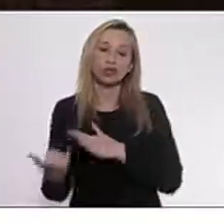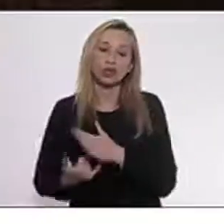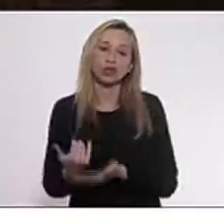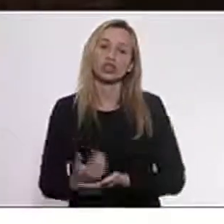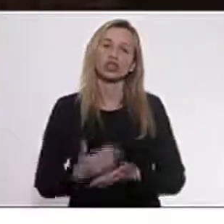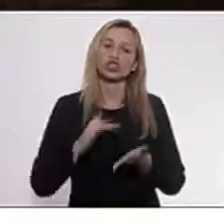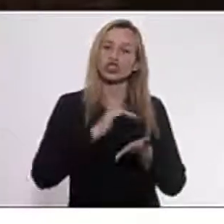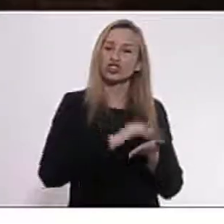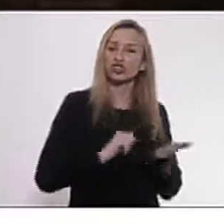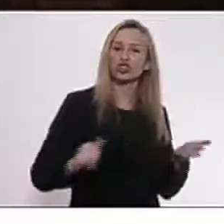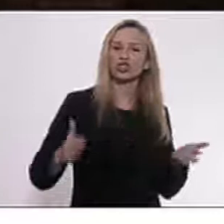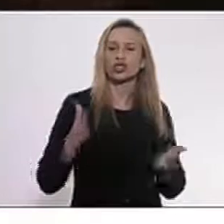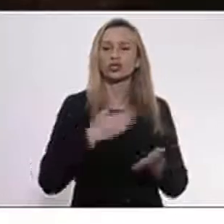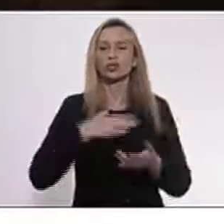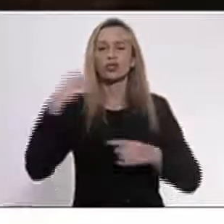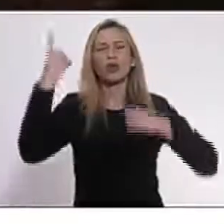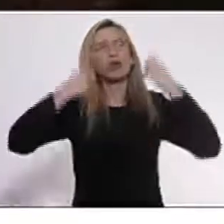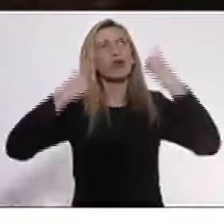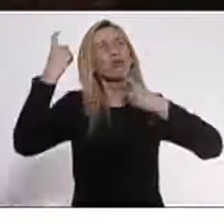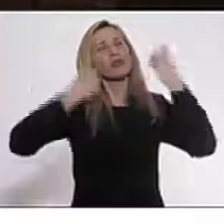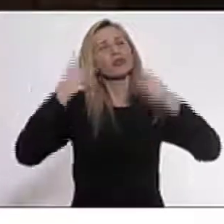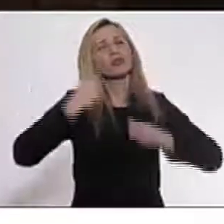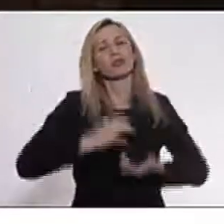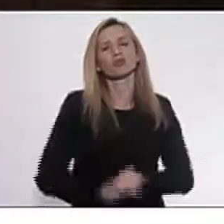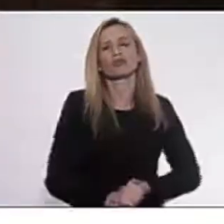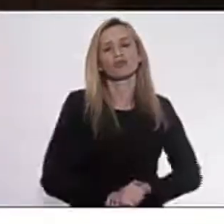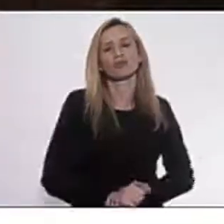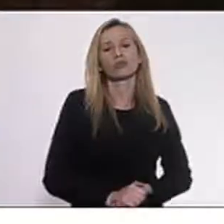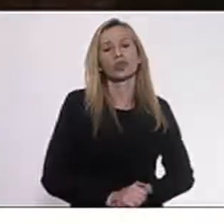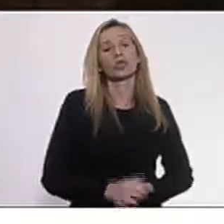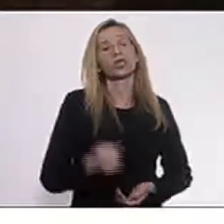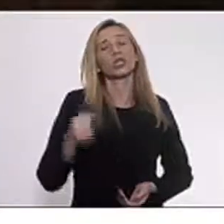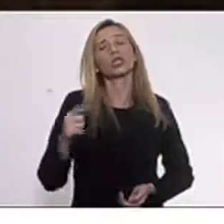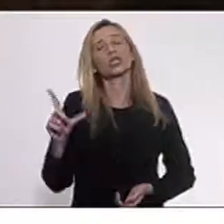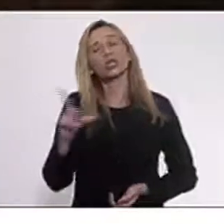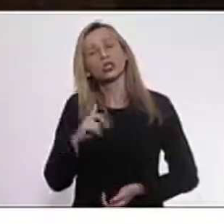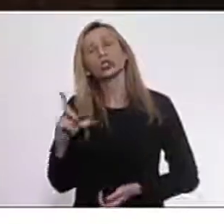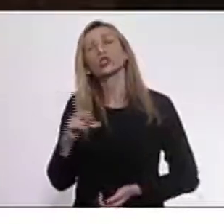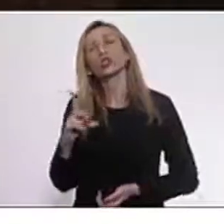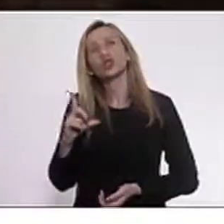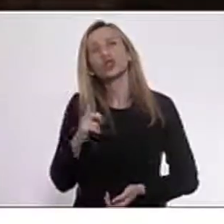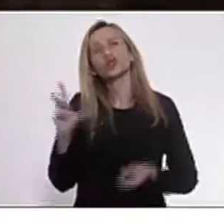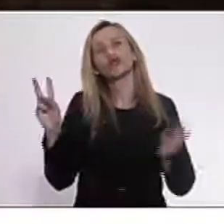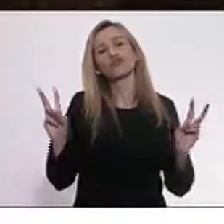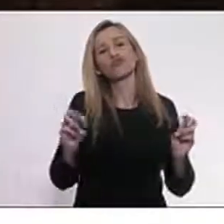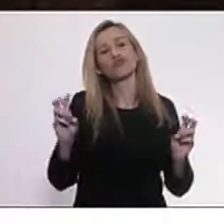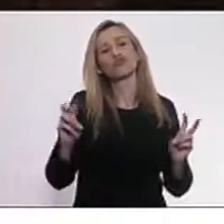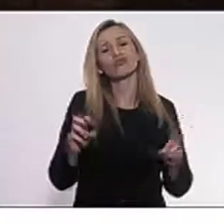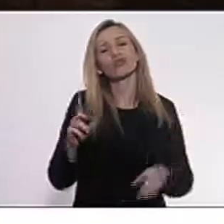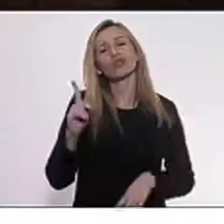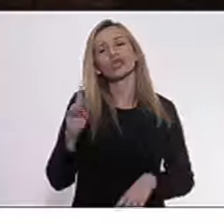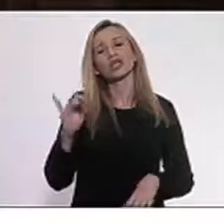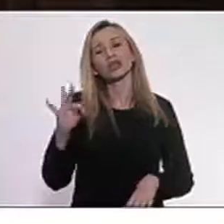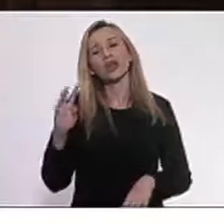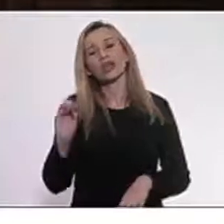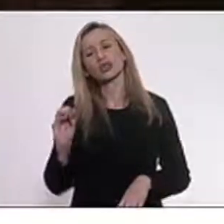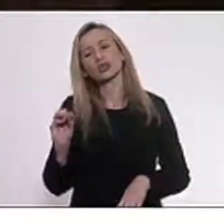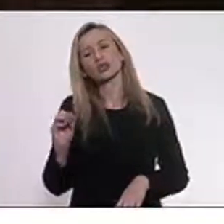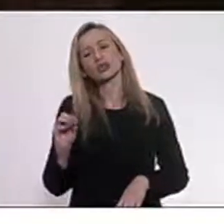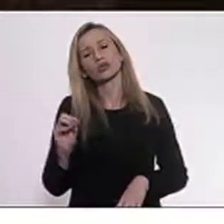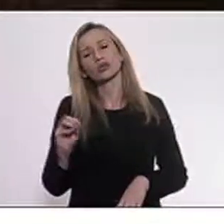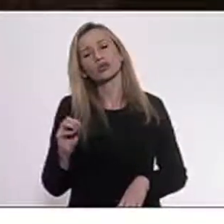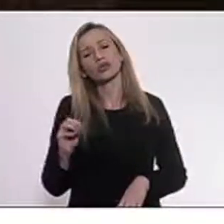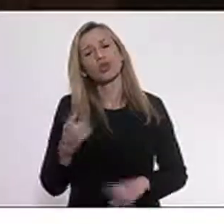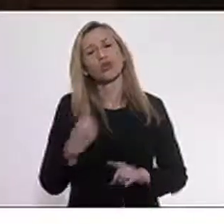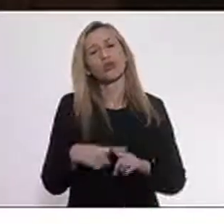mim uma preocupação que eu tinha em relação ao Repetro ESPED. porque